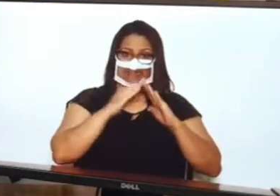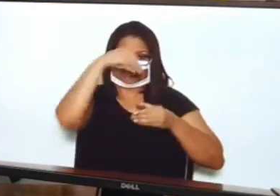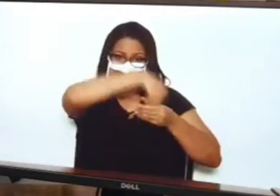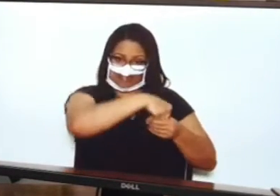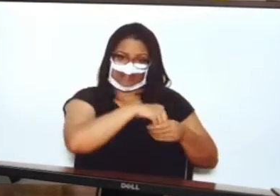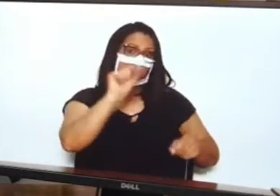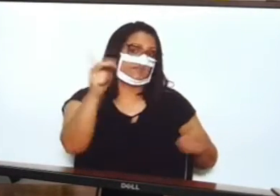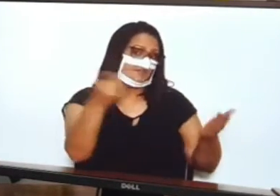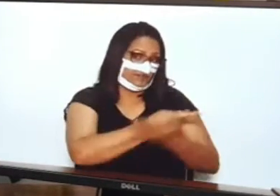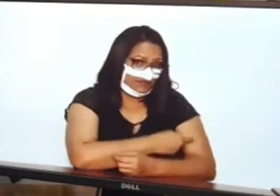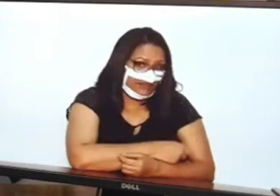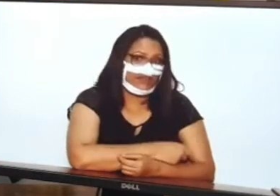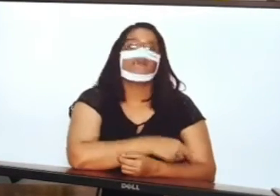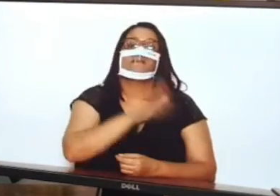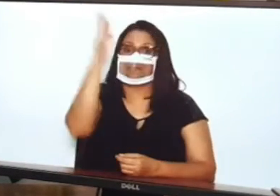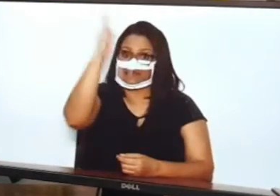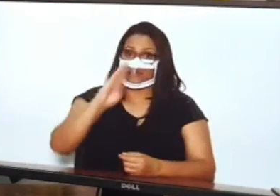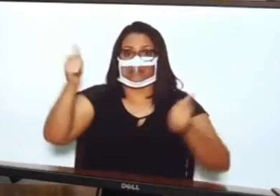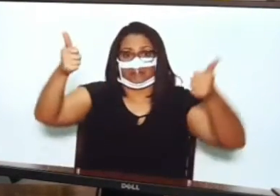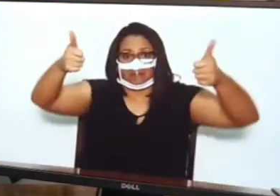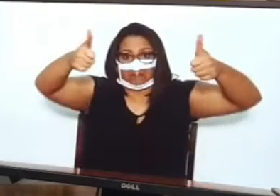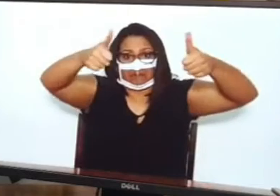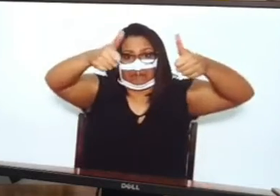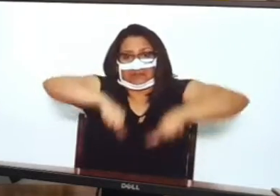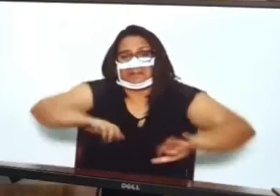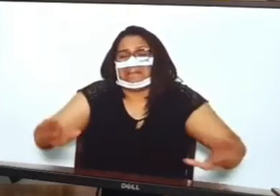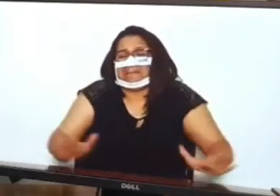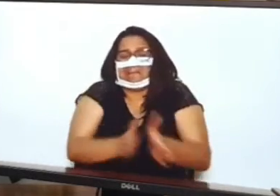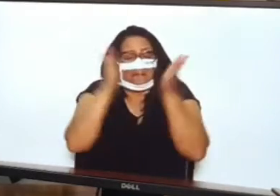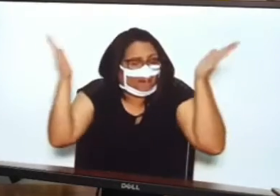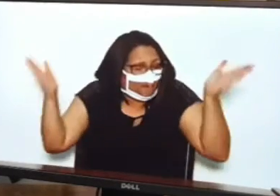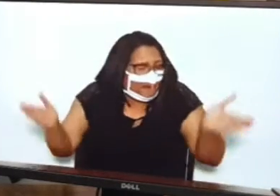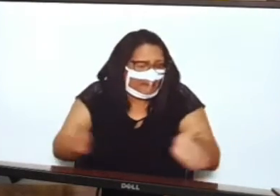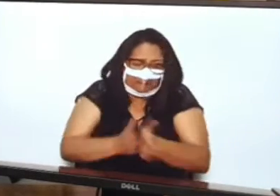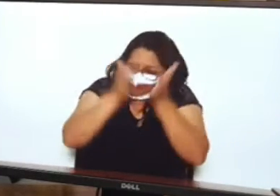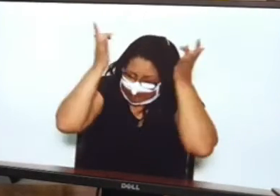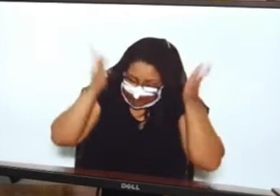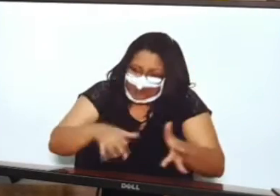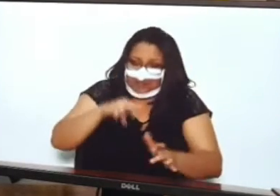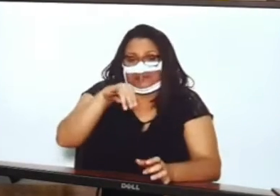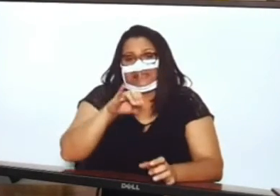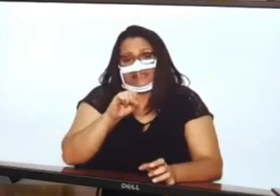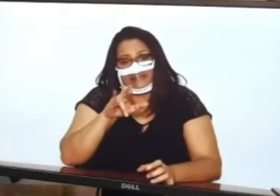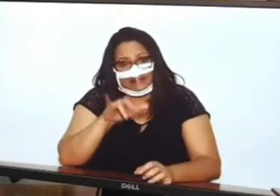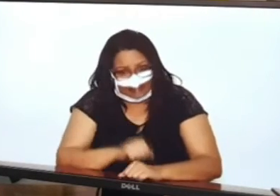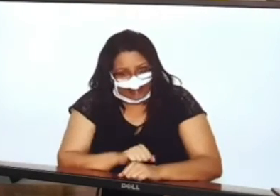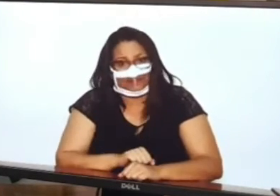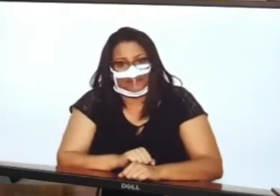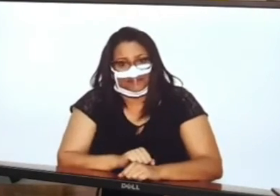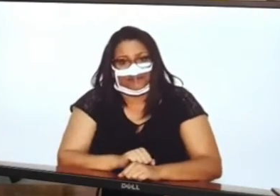socialismo vê esse terreno fértil para isso. A primeira onda, vida,